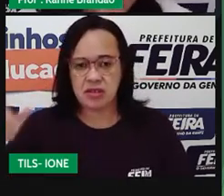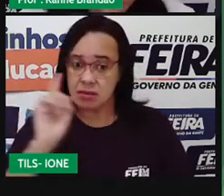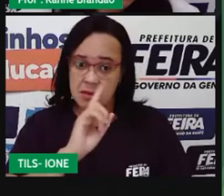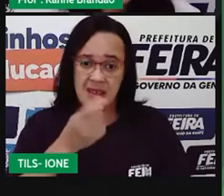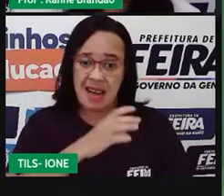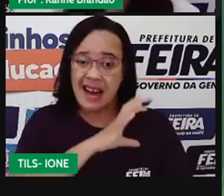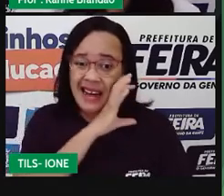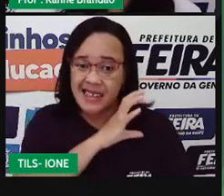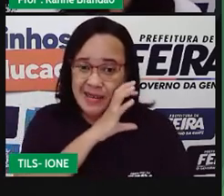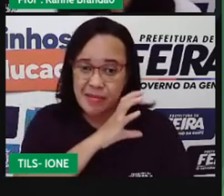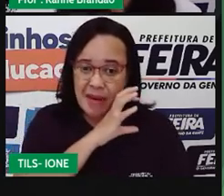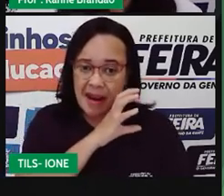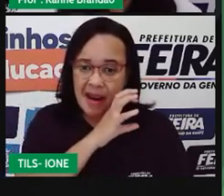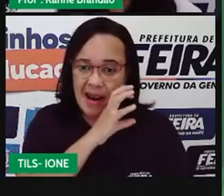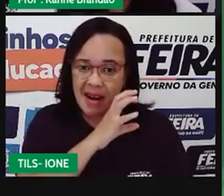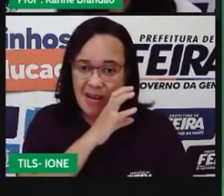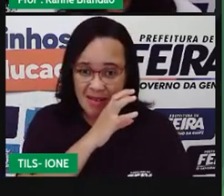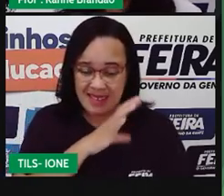animal.